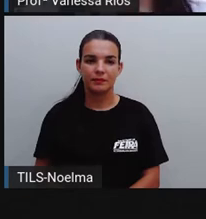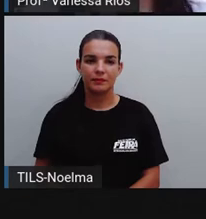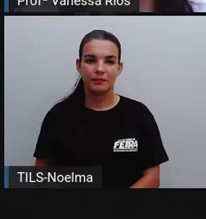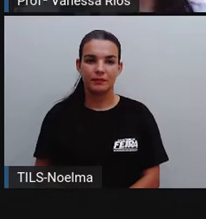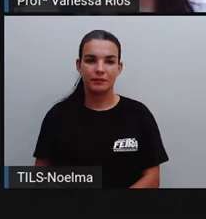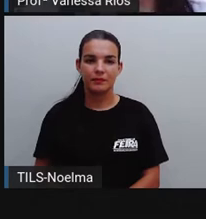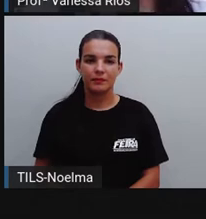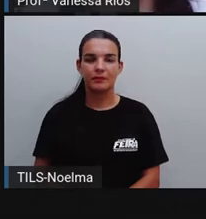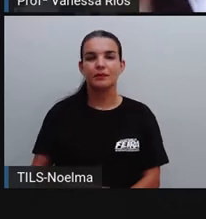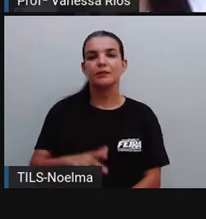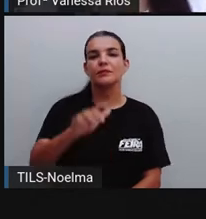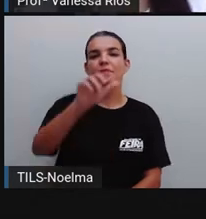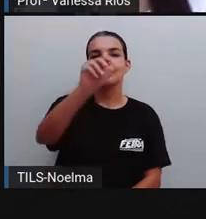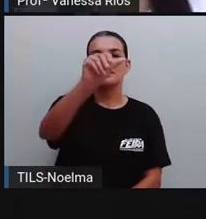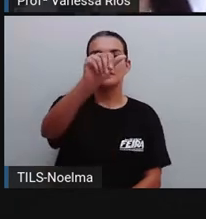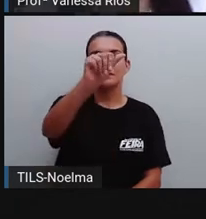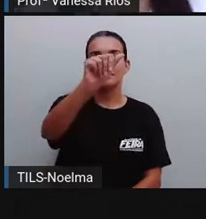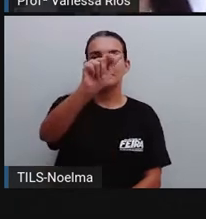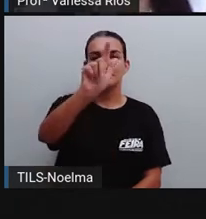Agendar.